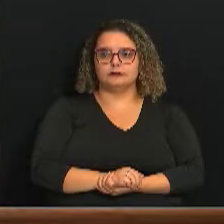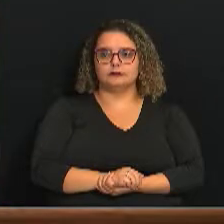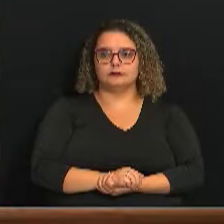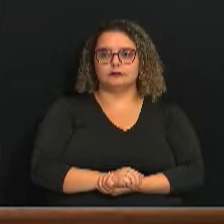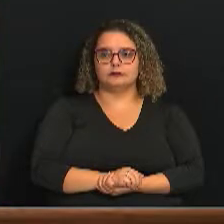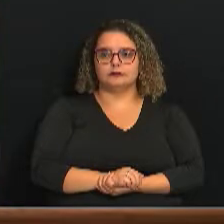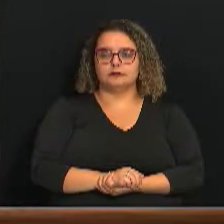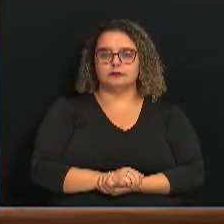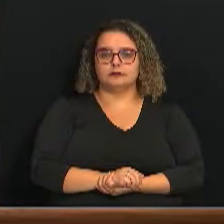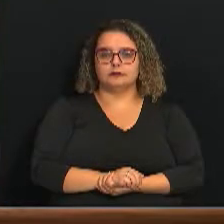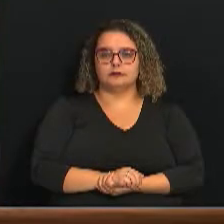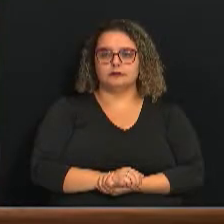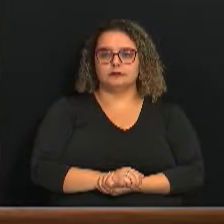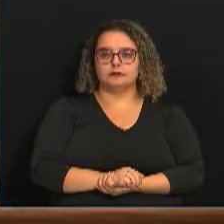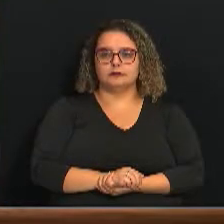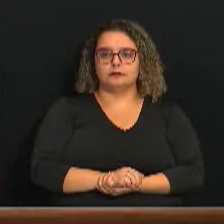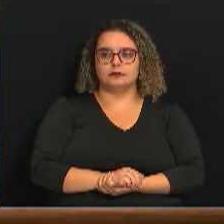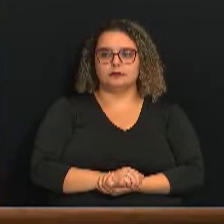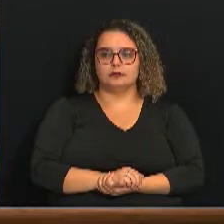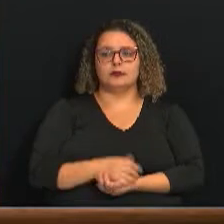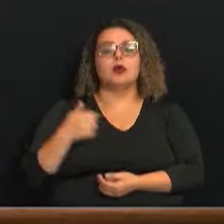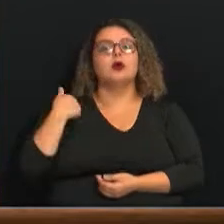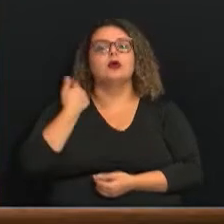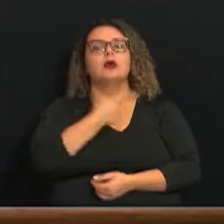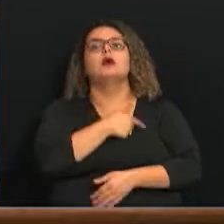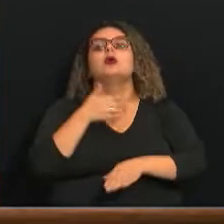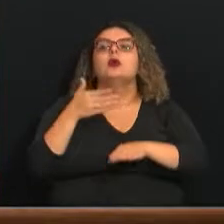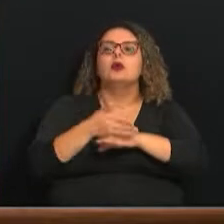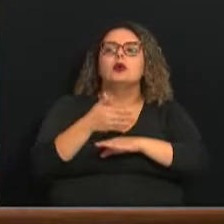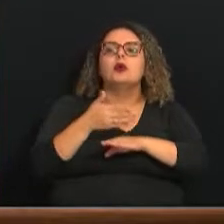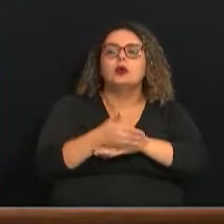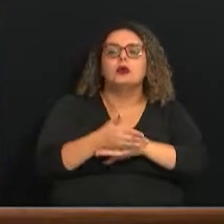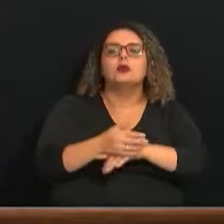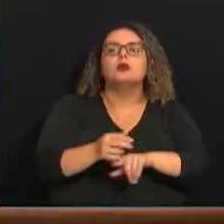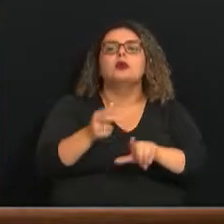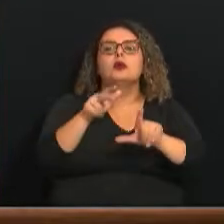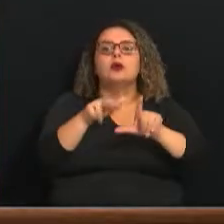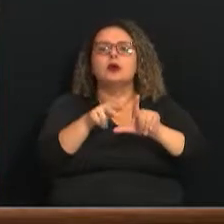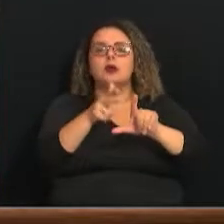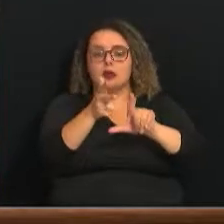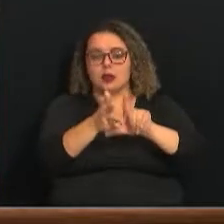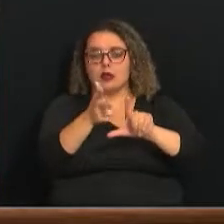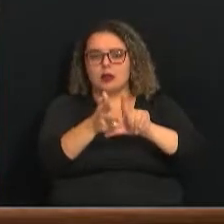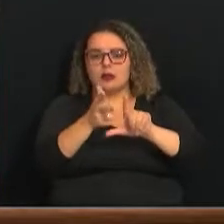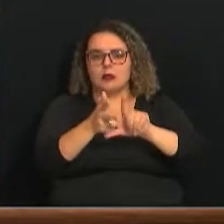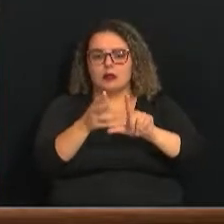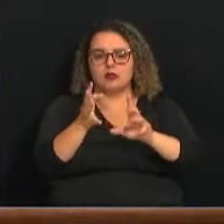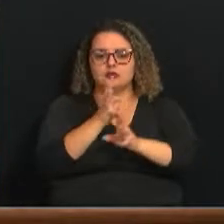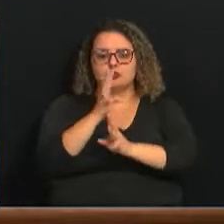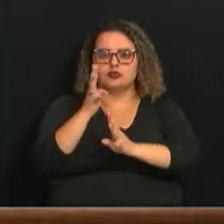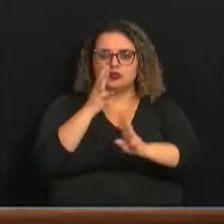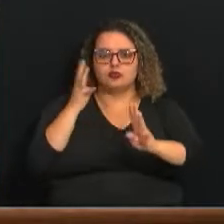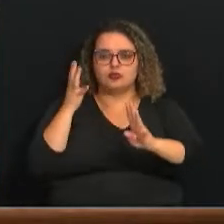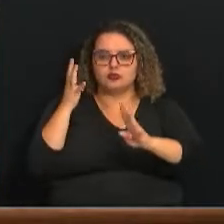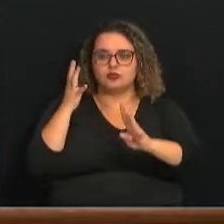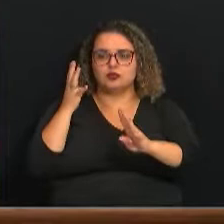Como nós aqui participamos de live, onde anunciamos filas de espera de pacientes